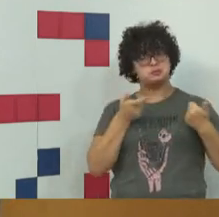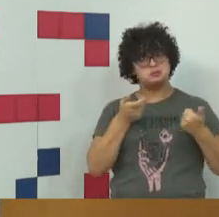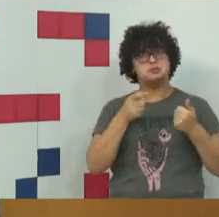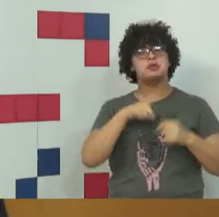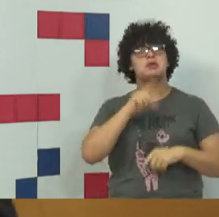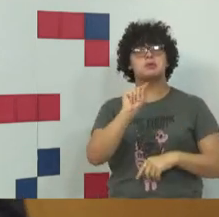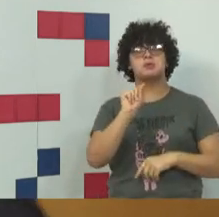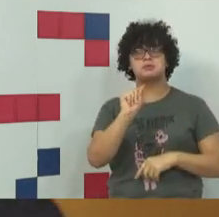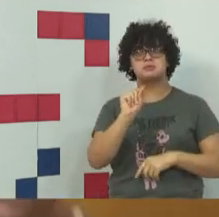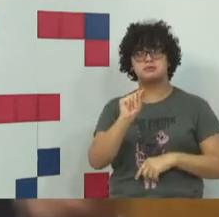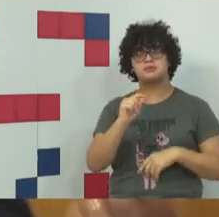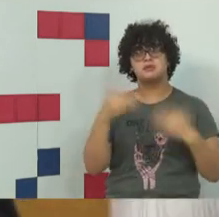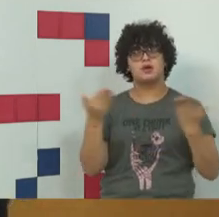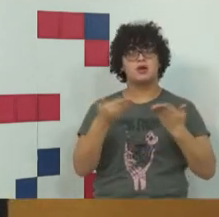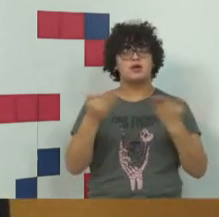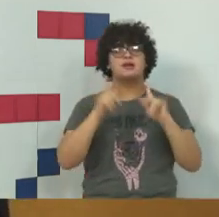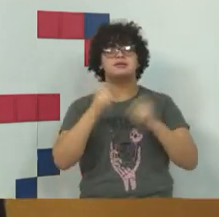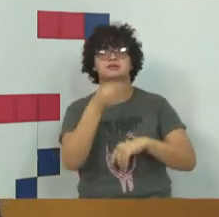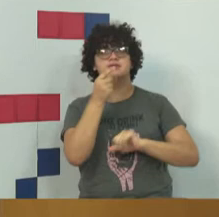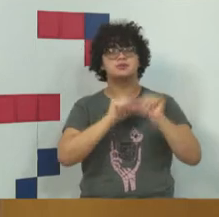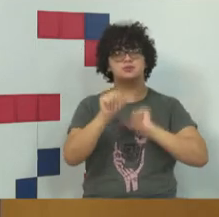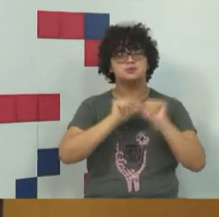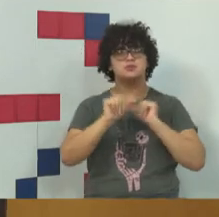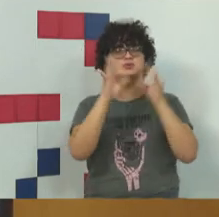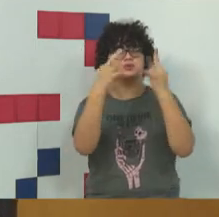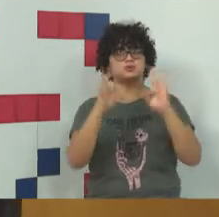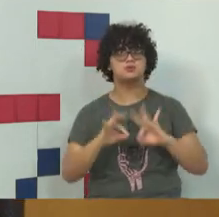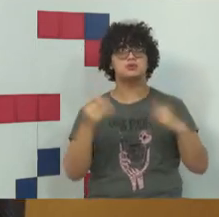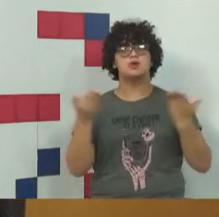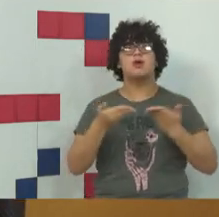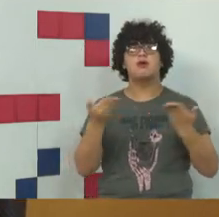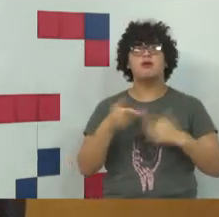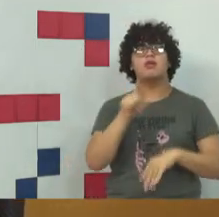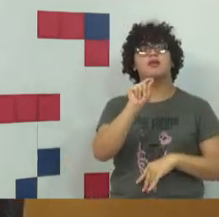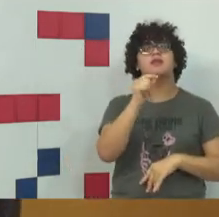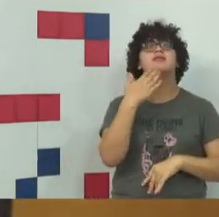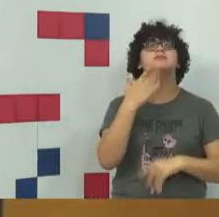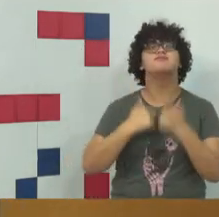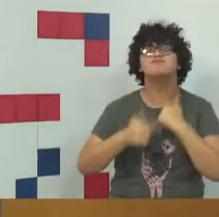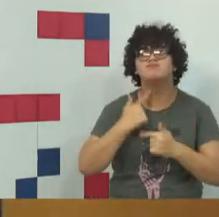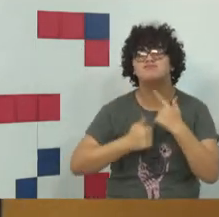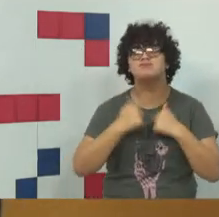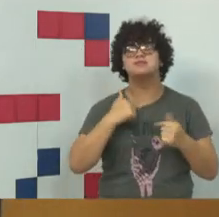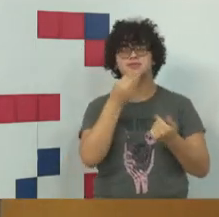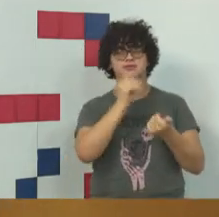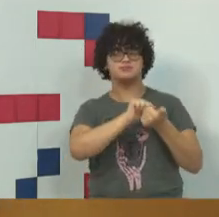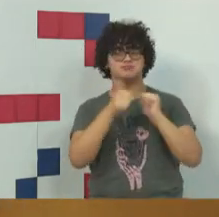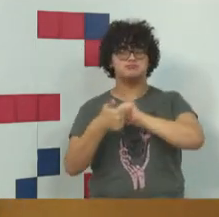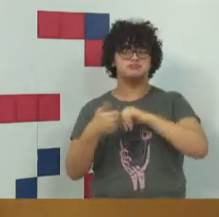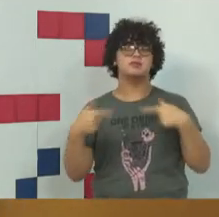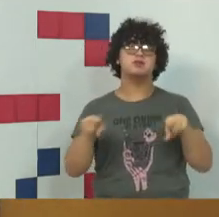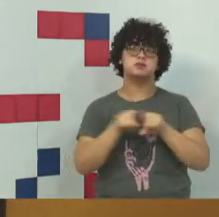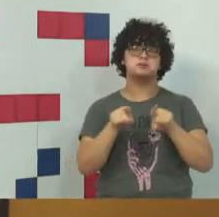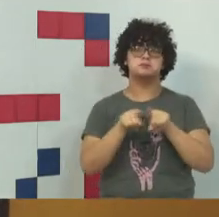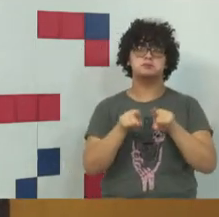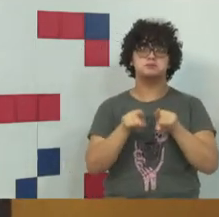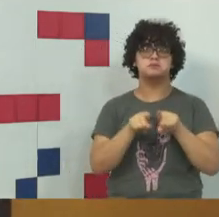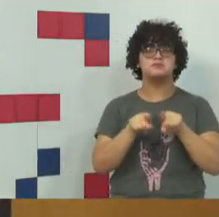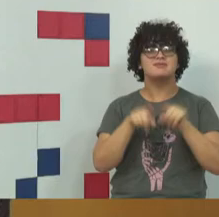Então, a gente mudou a estrutura, em razão dessa mudança, houve uma necessidade de adaptação aí que